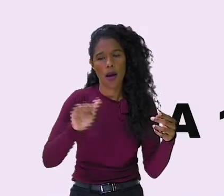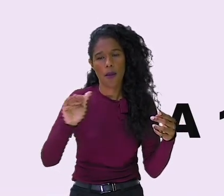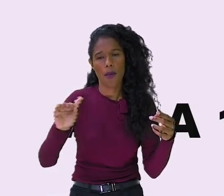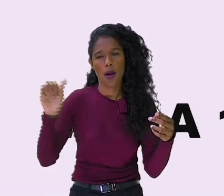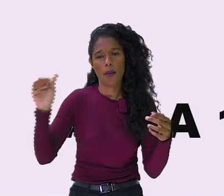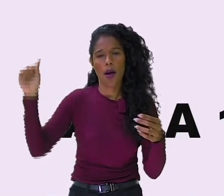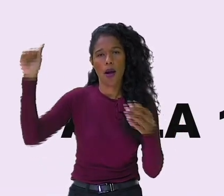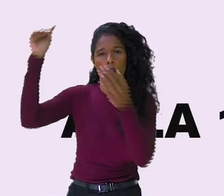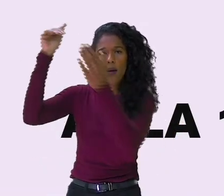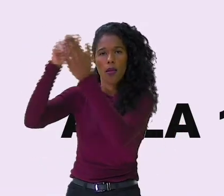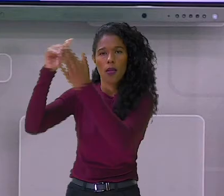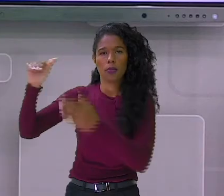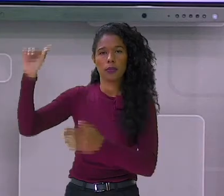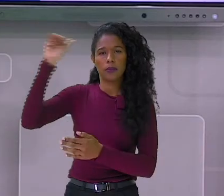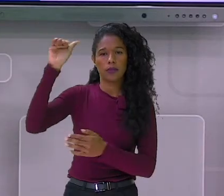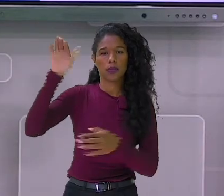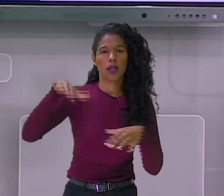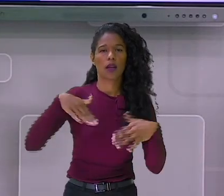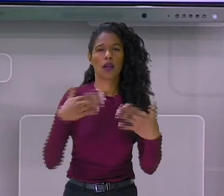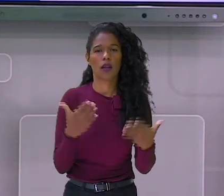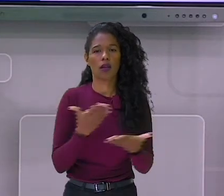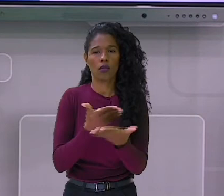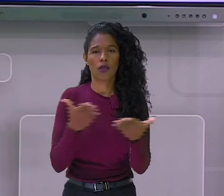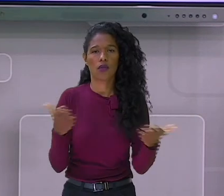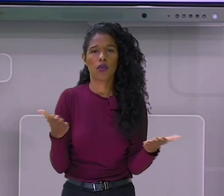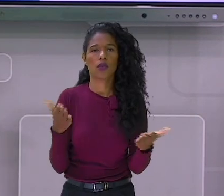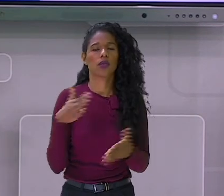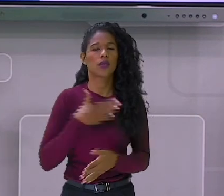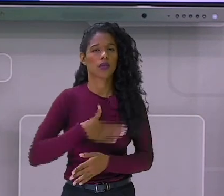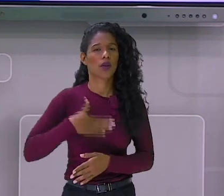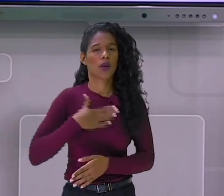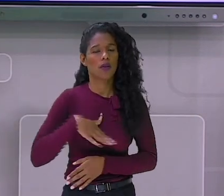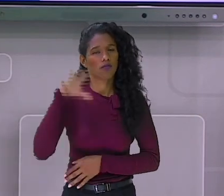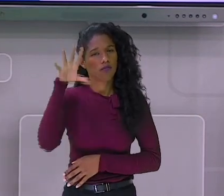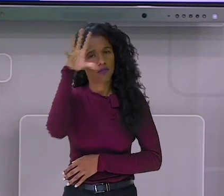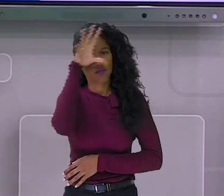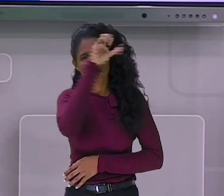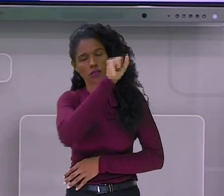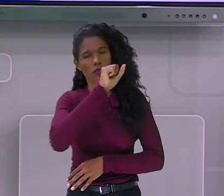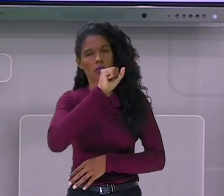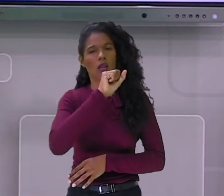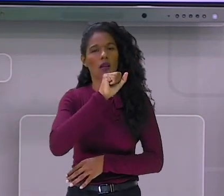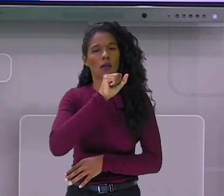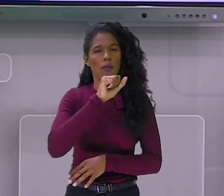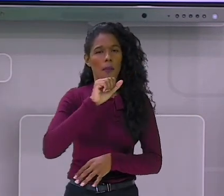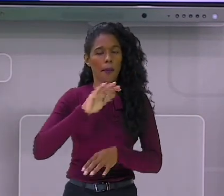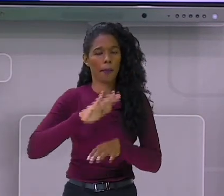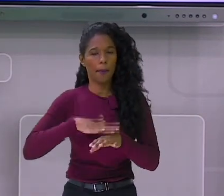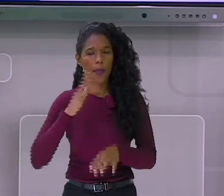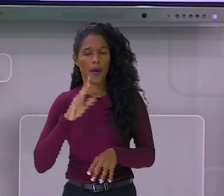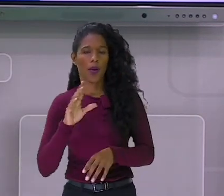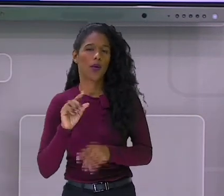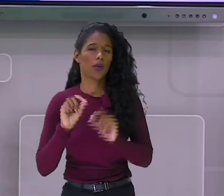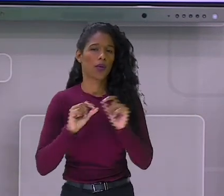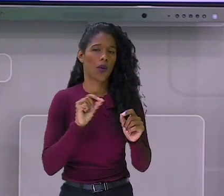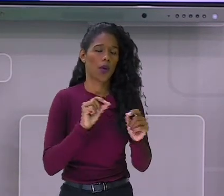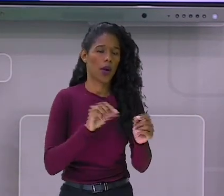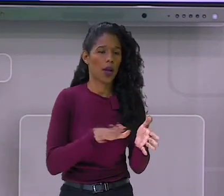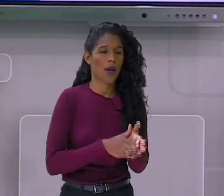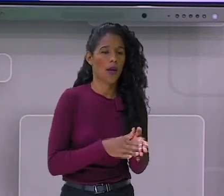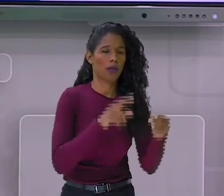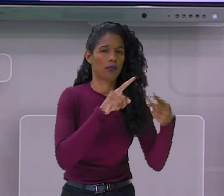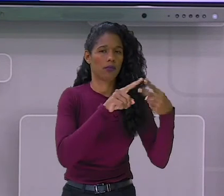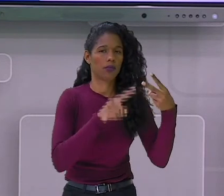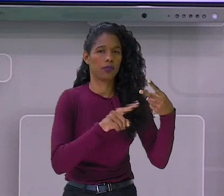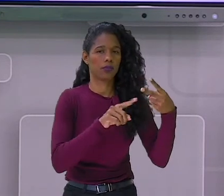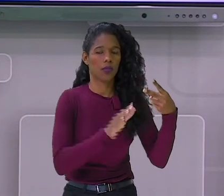Então, vocês gostaram de aprender um pouco sobre crescente e decrescente?